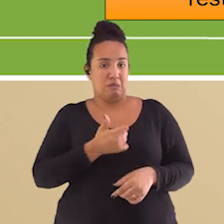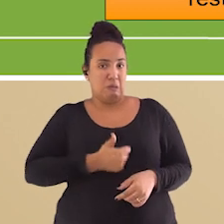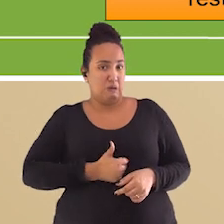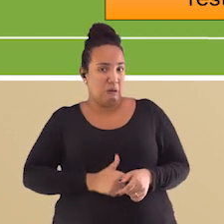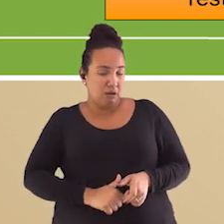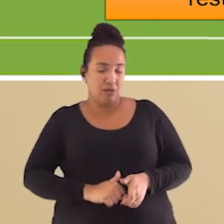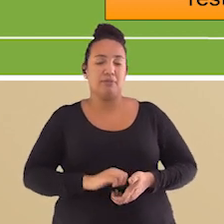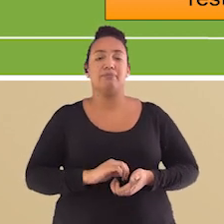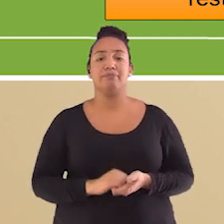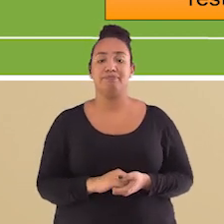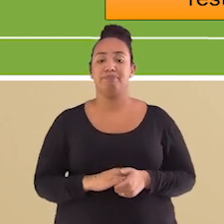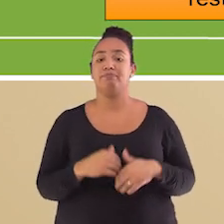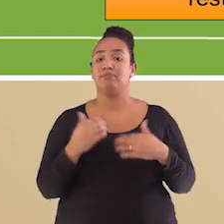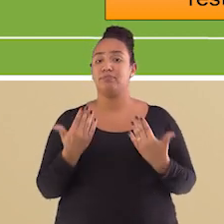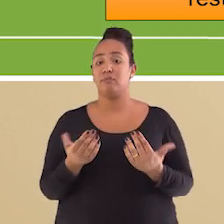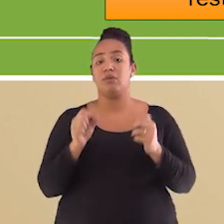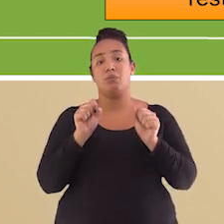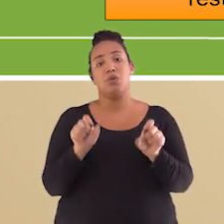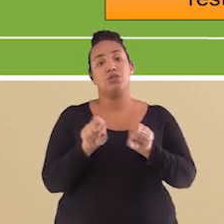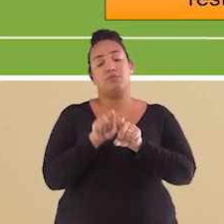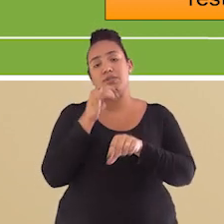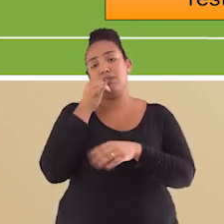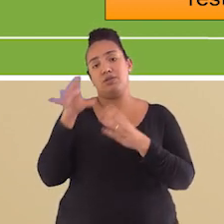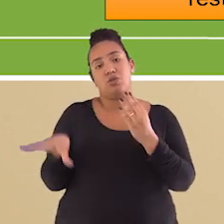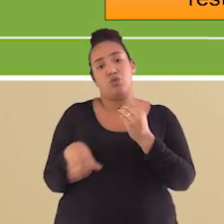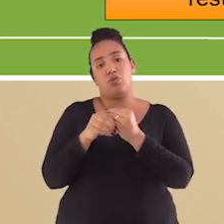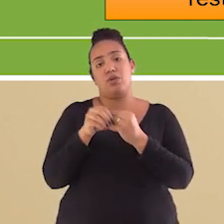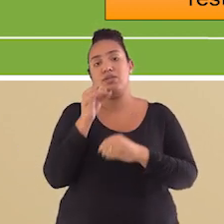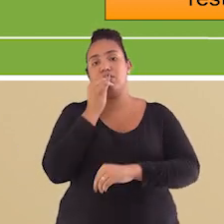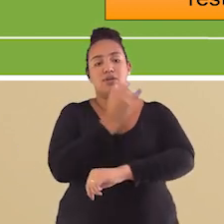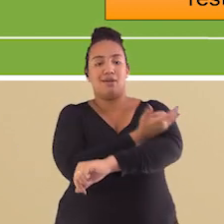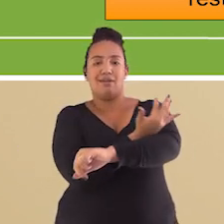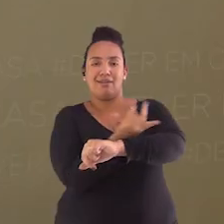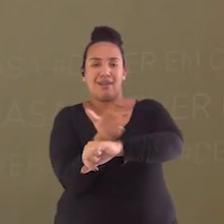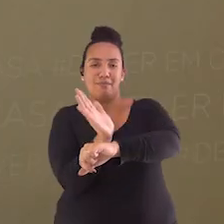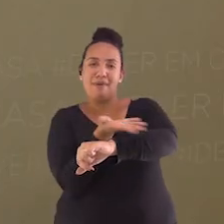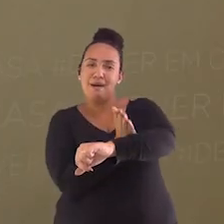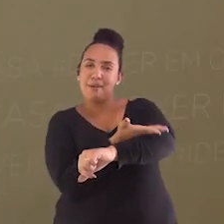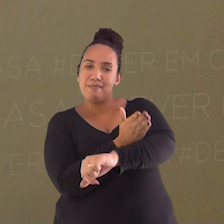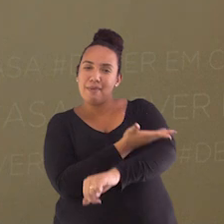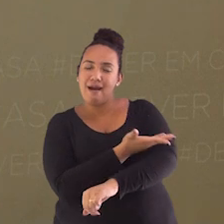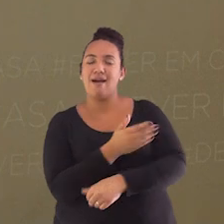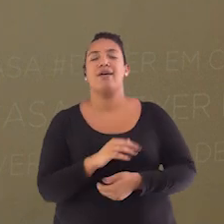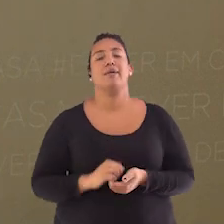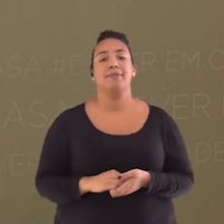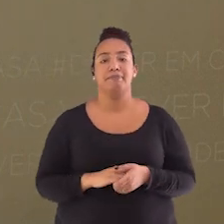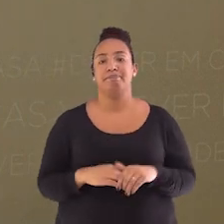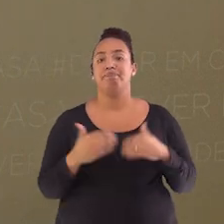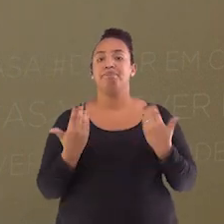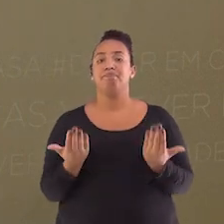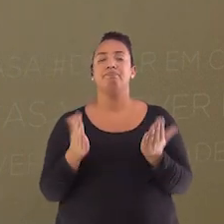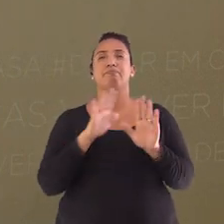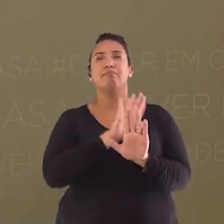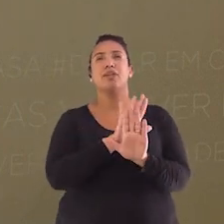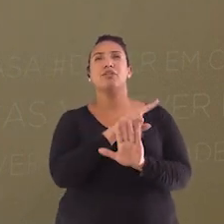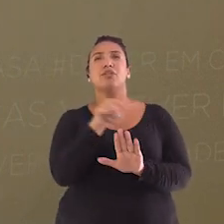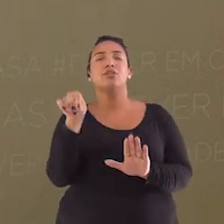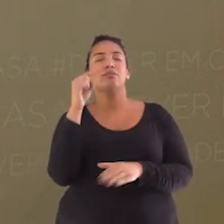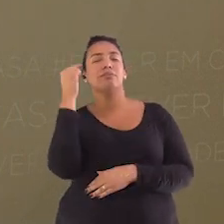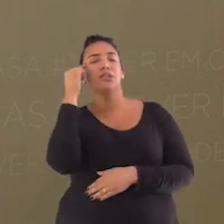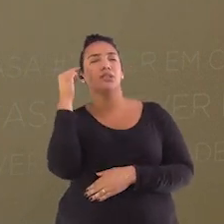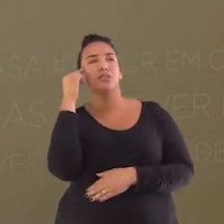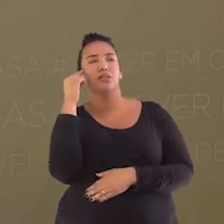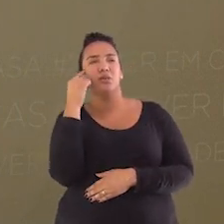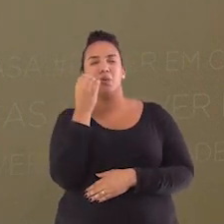pode acrescentar também restos de podre de árvores, grama e madeira descartada. E pensamos, ué, mas como é que eu